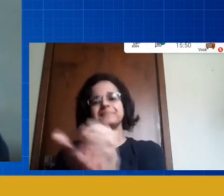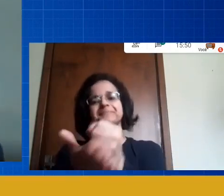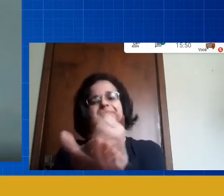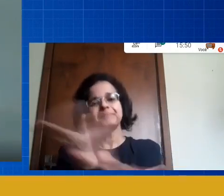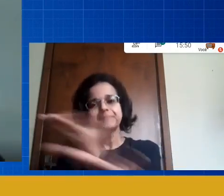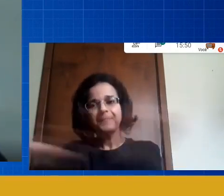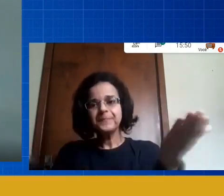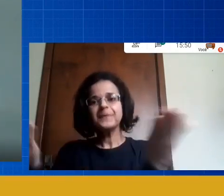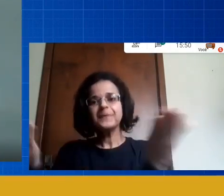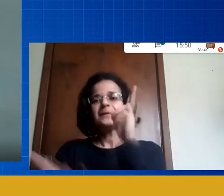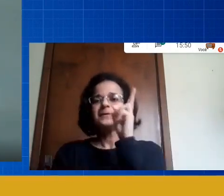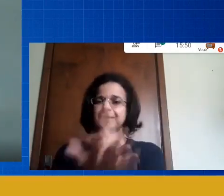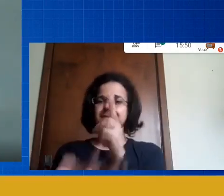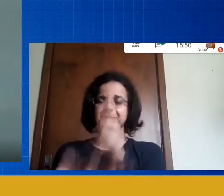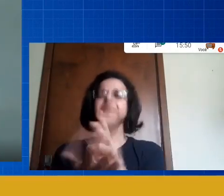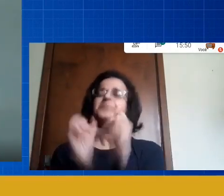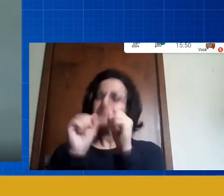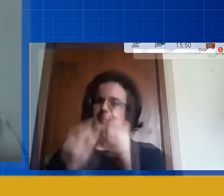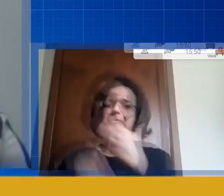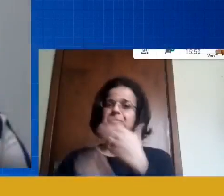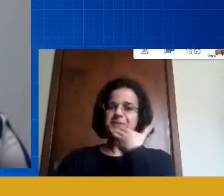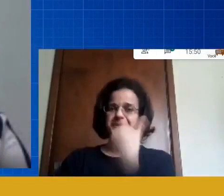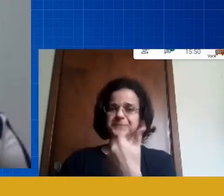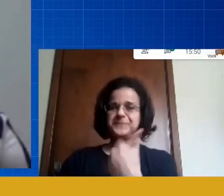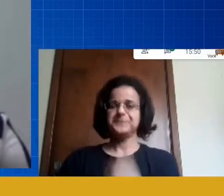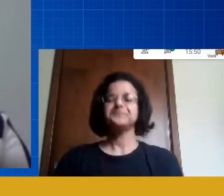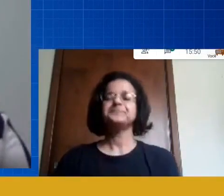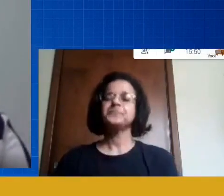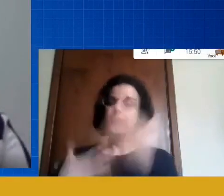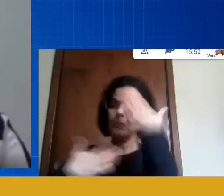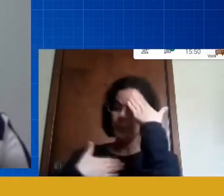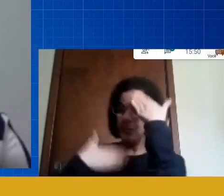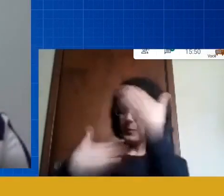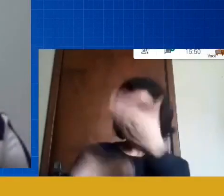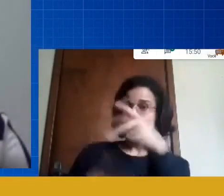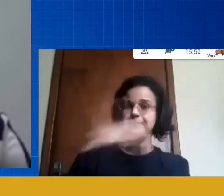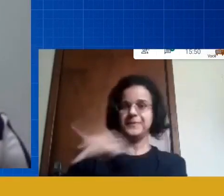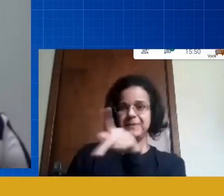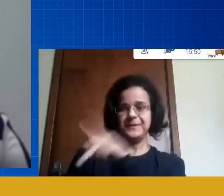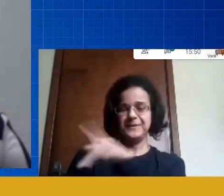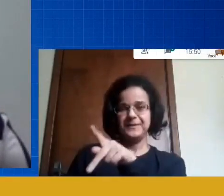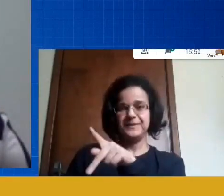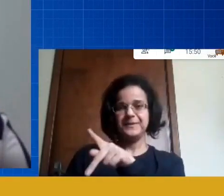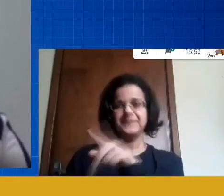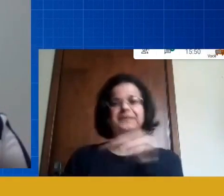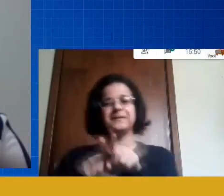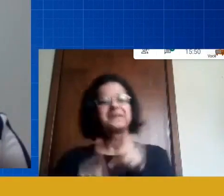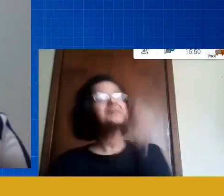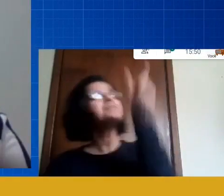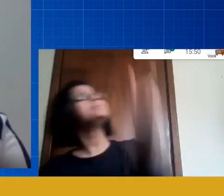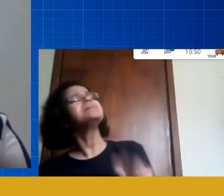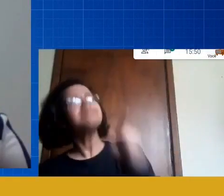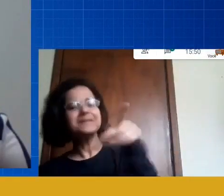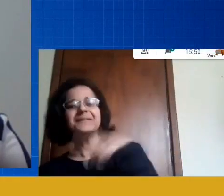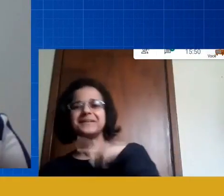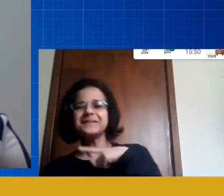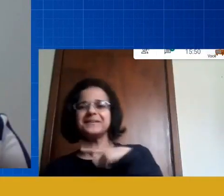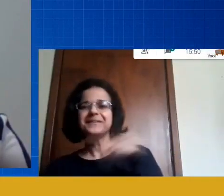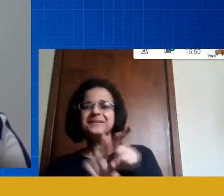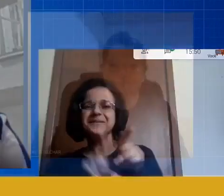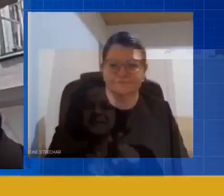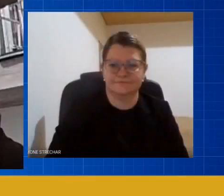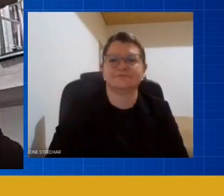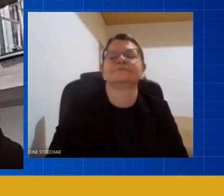sempre contem comigo obrigada professor Vicente Israel tem aí também a rede social que você queira compartilhar conosco